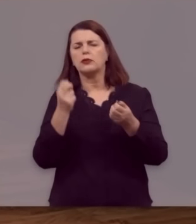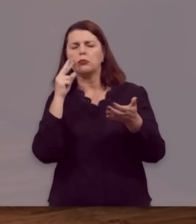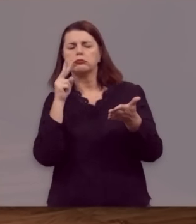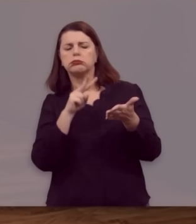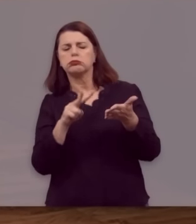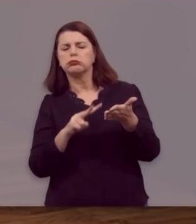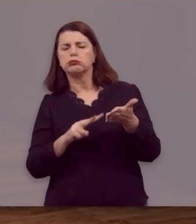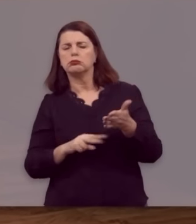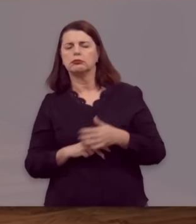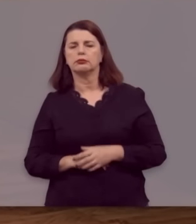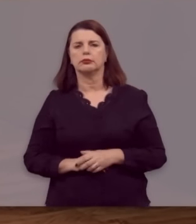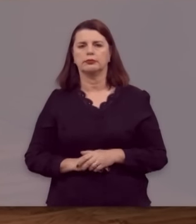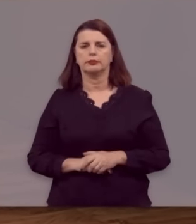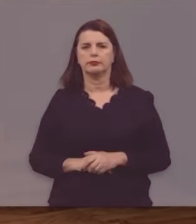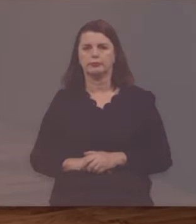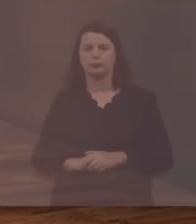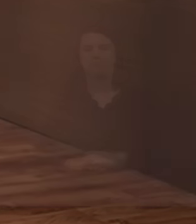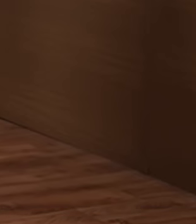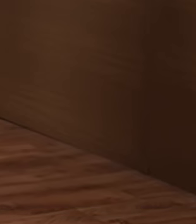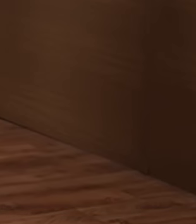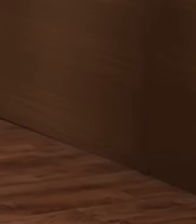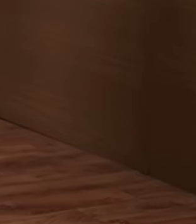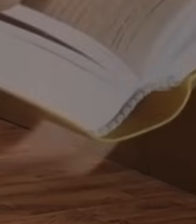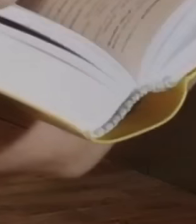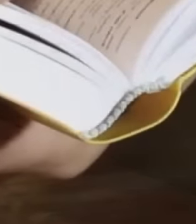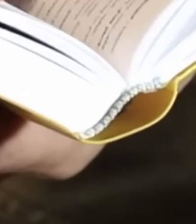ouvir a leitura deste texto.